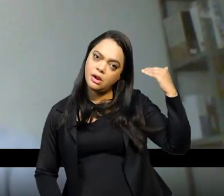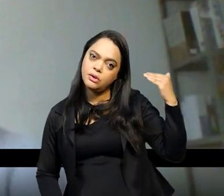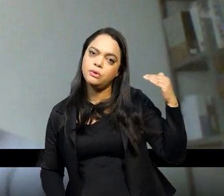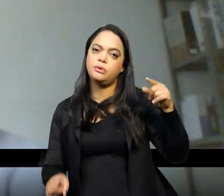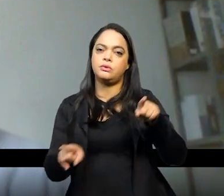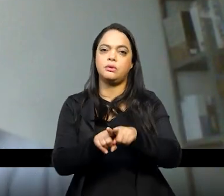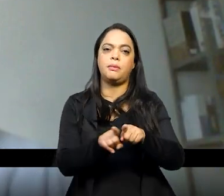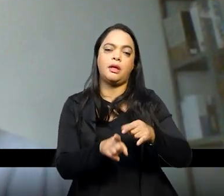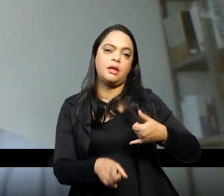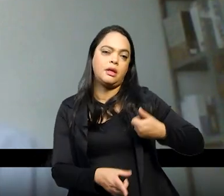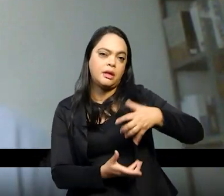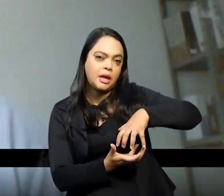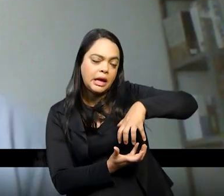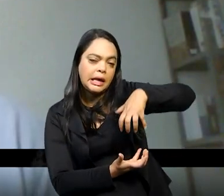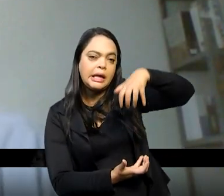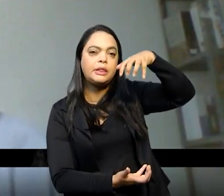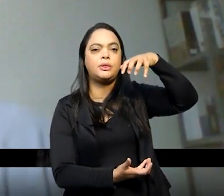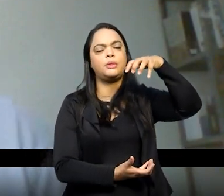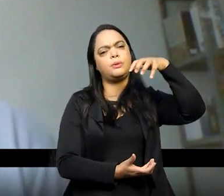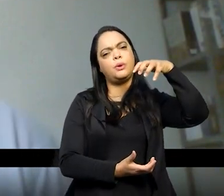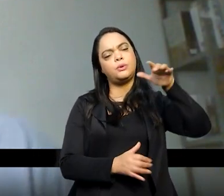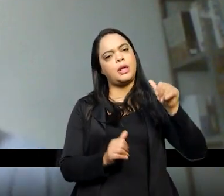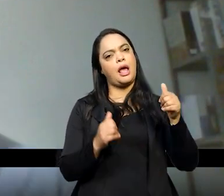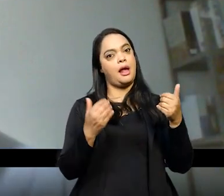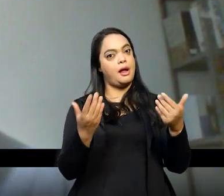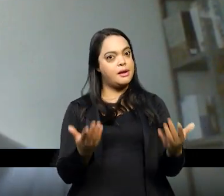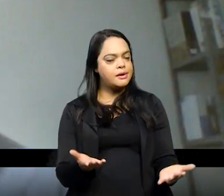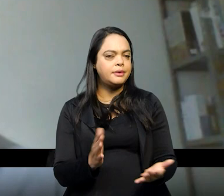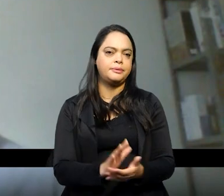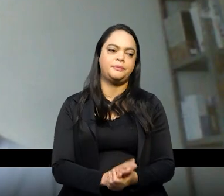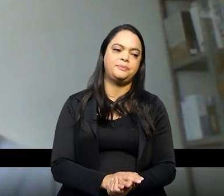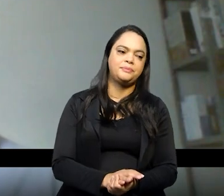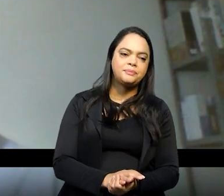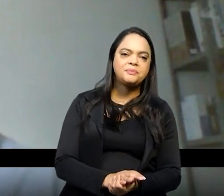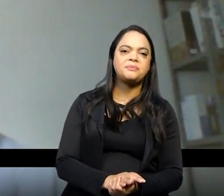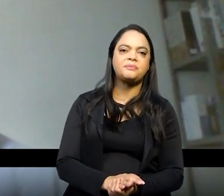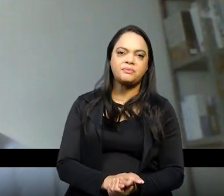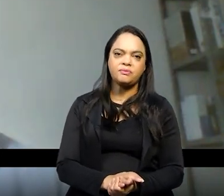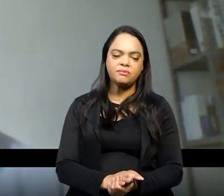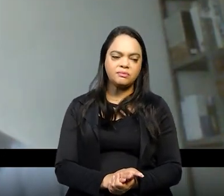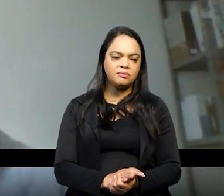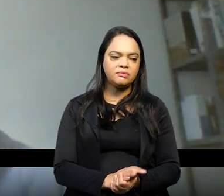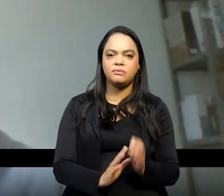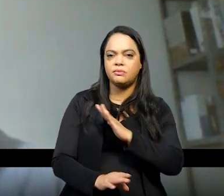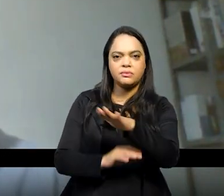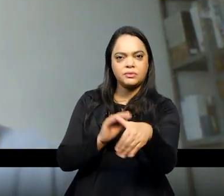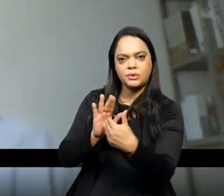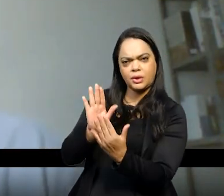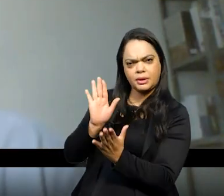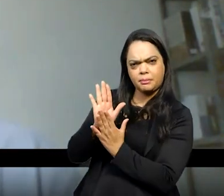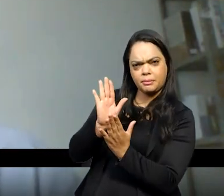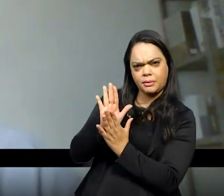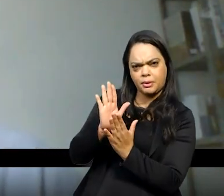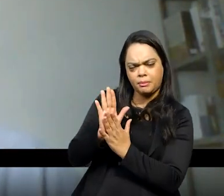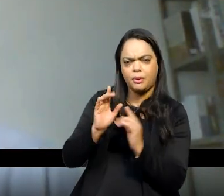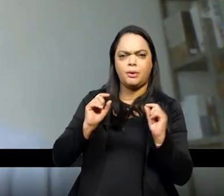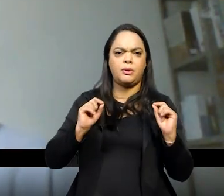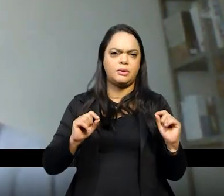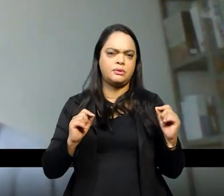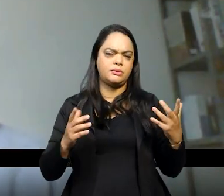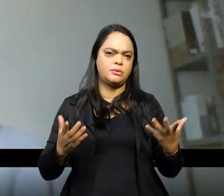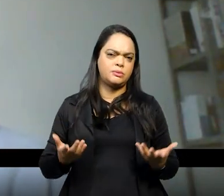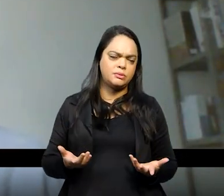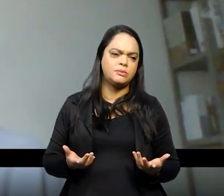e idosos aí vamos dizer assim com a nossa proposta nacional é